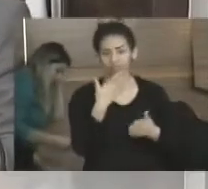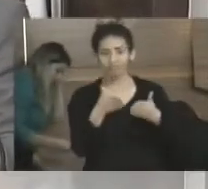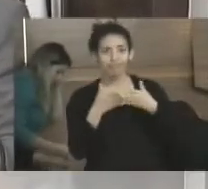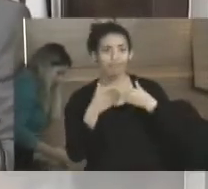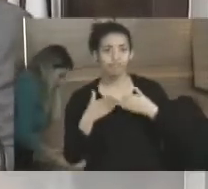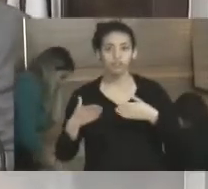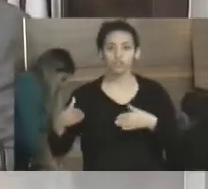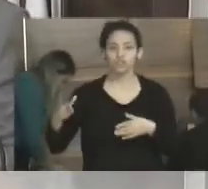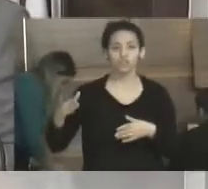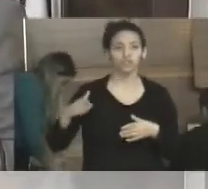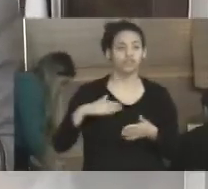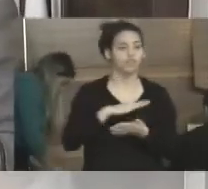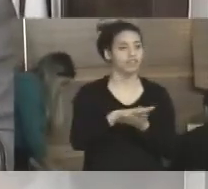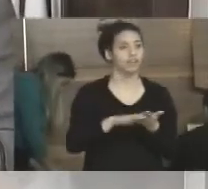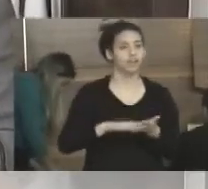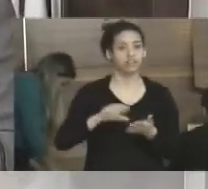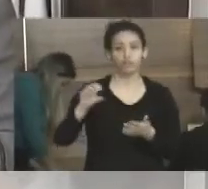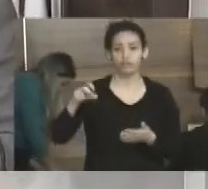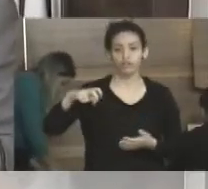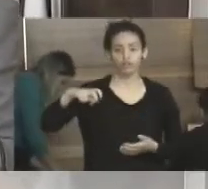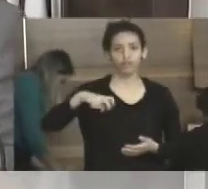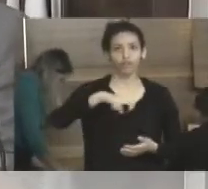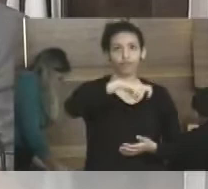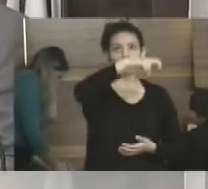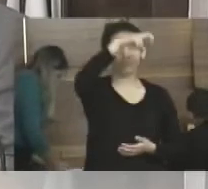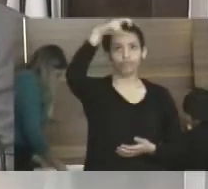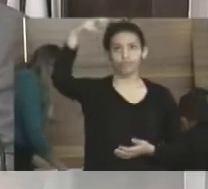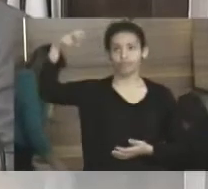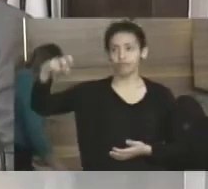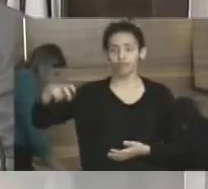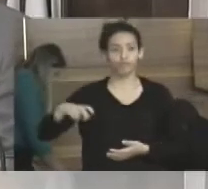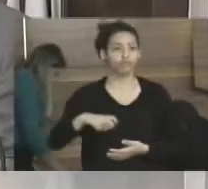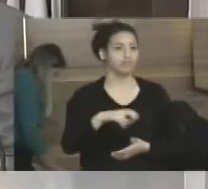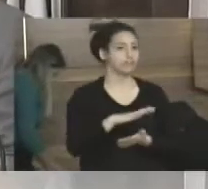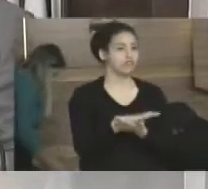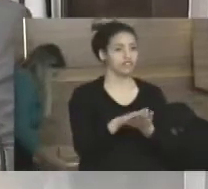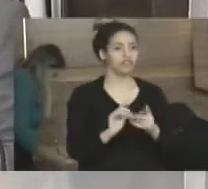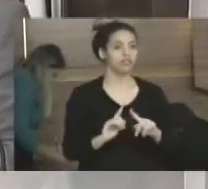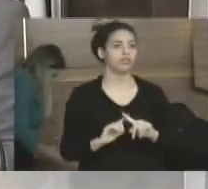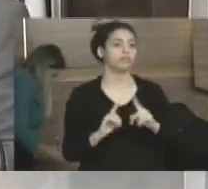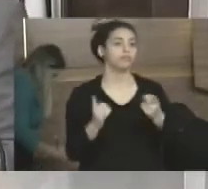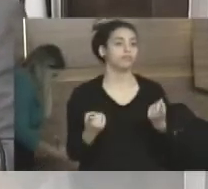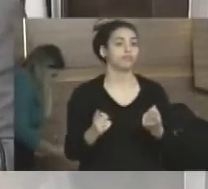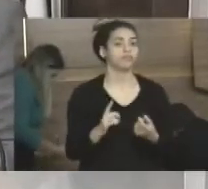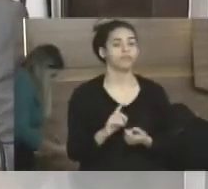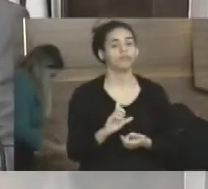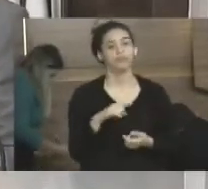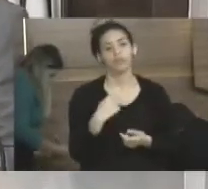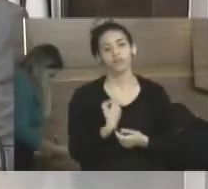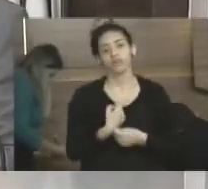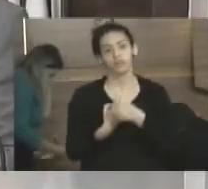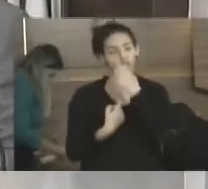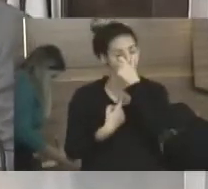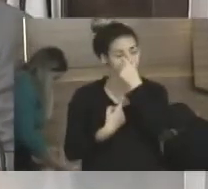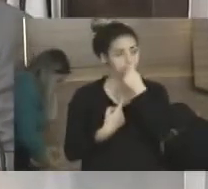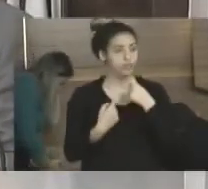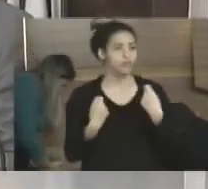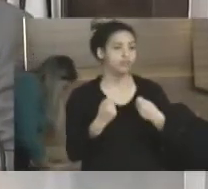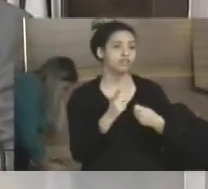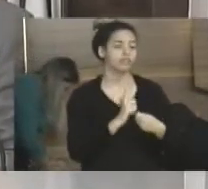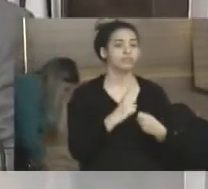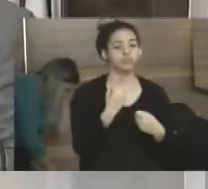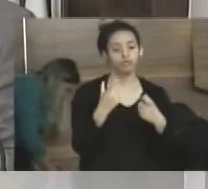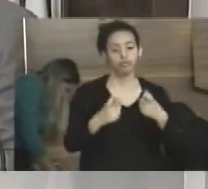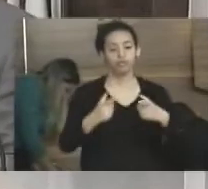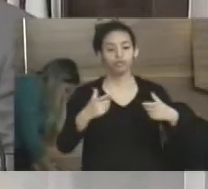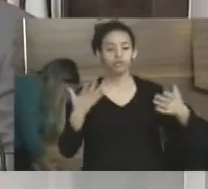montanha-russa, roda gigante, vamos fazer uma coisa simples também, mas não dá para a nossa cidade não ter o que os pais fazendo com seus filhos em final